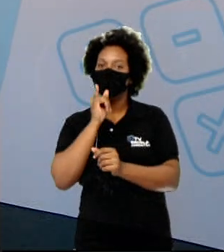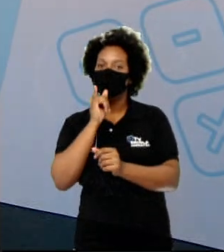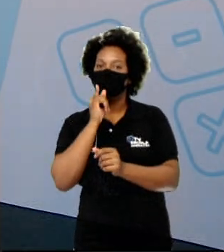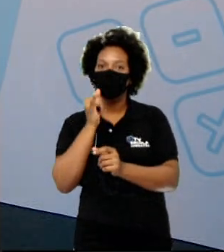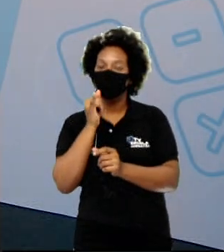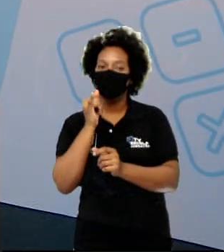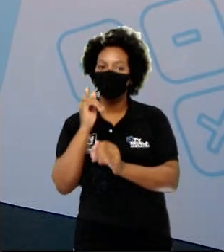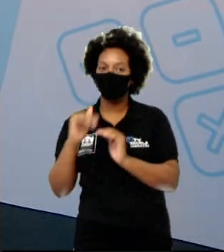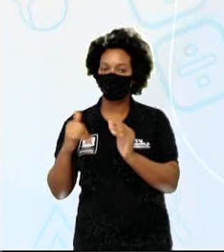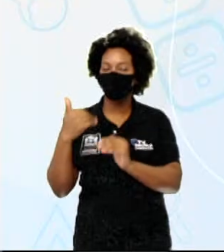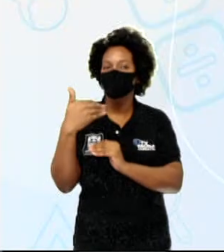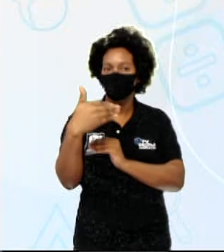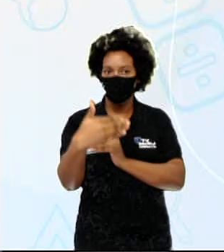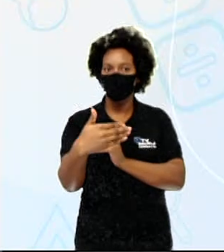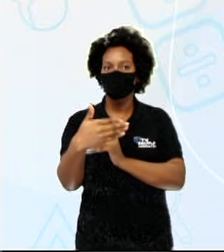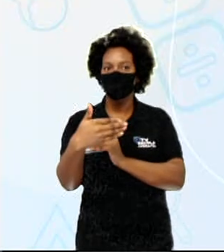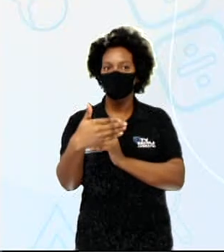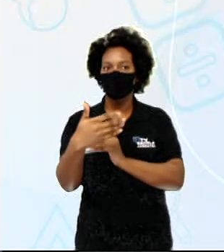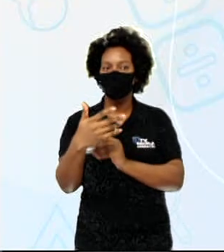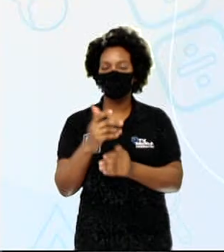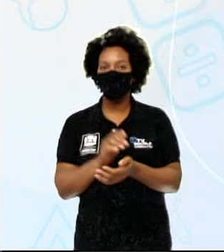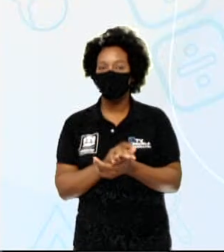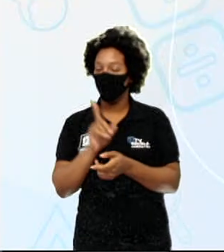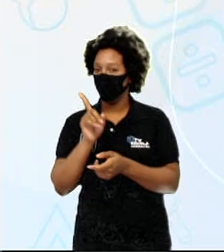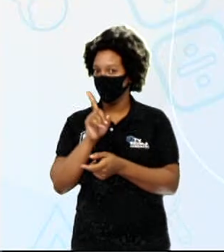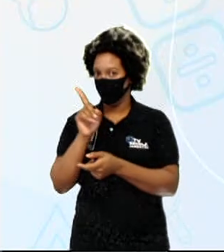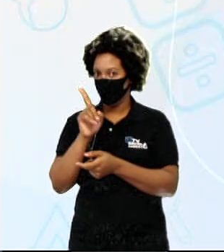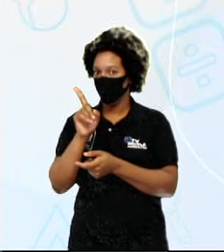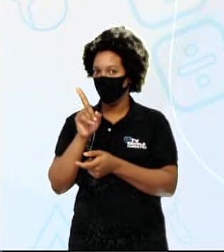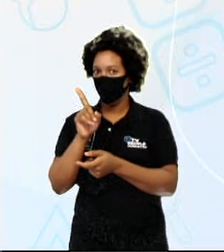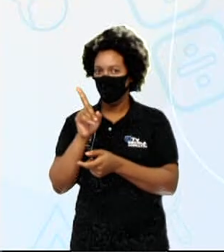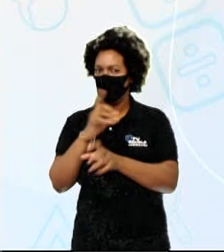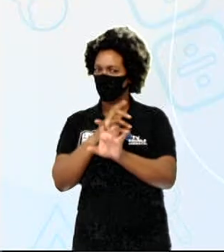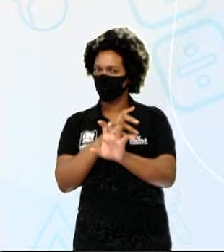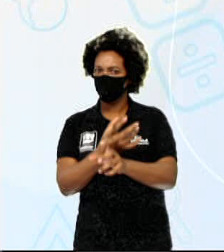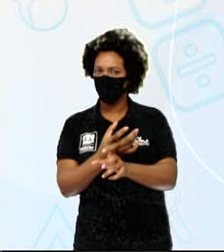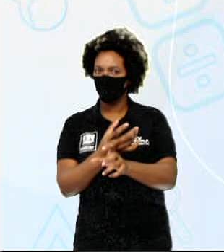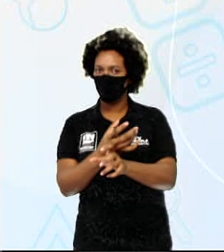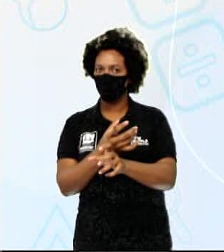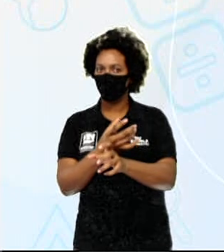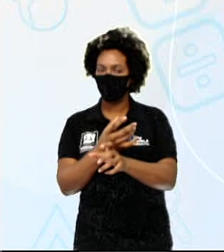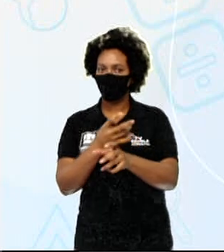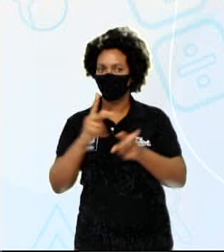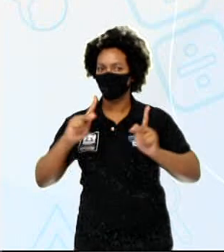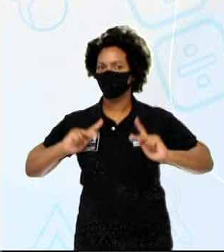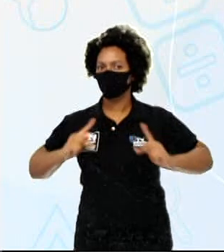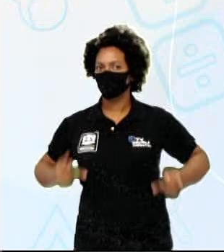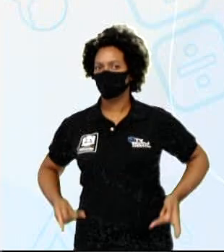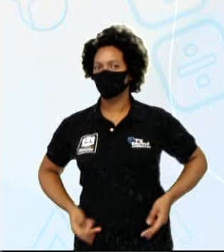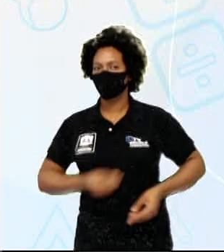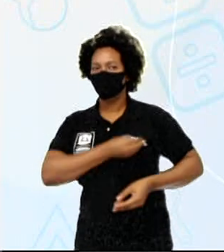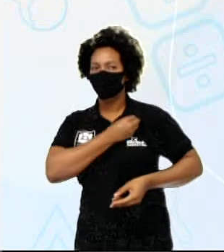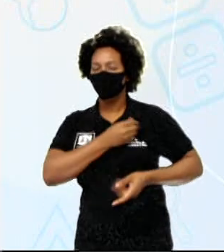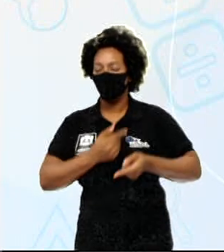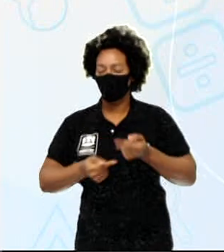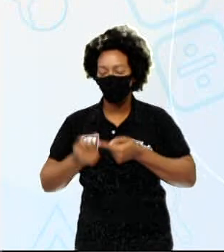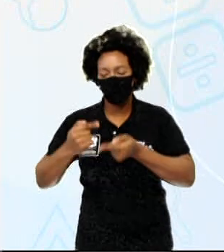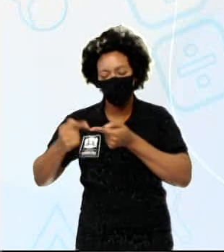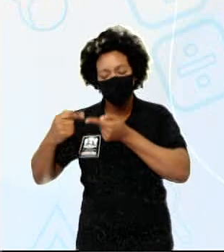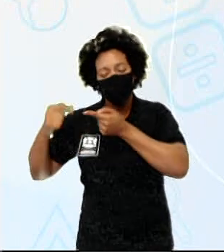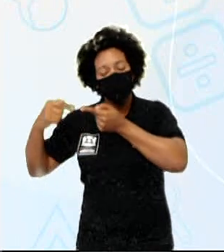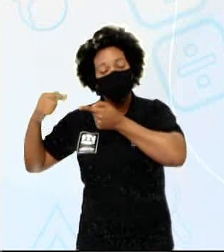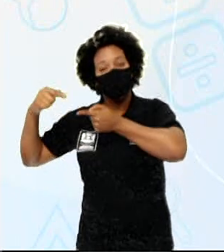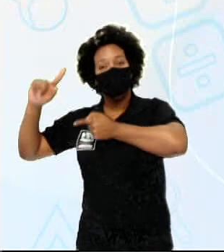vamos adiante, que um fóssil de um esqueleto humano, que viveu há milhares e